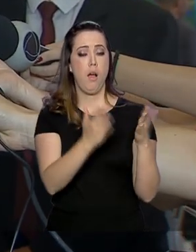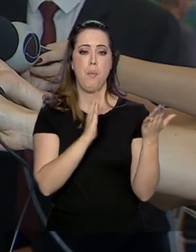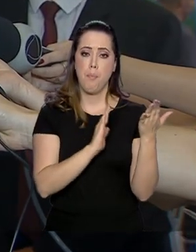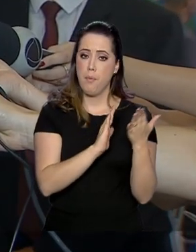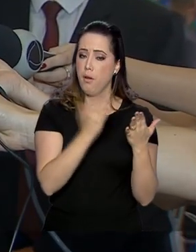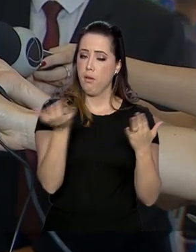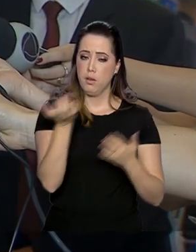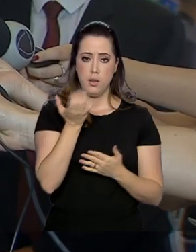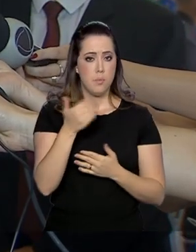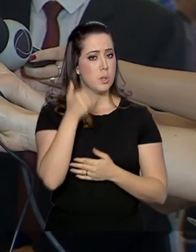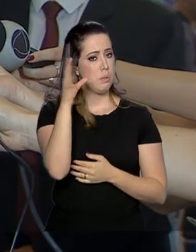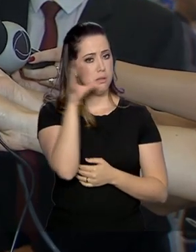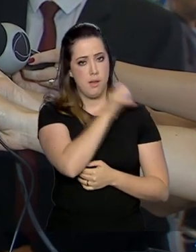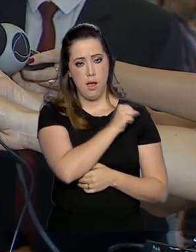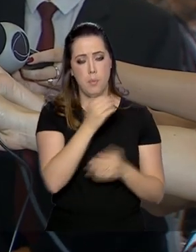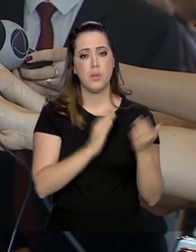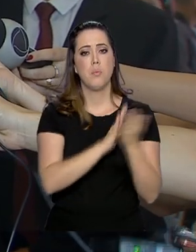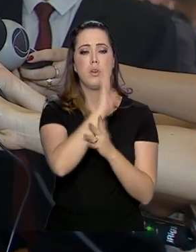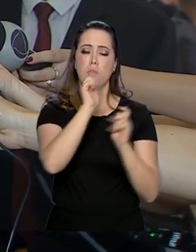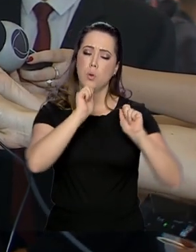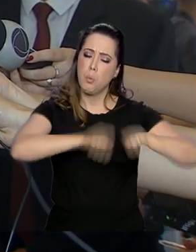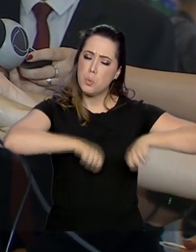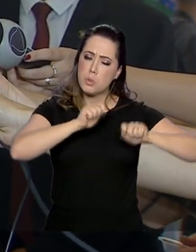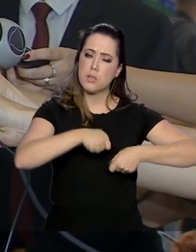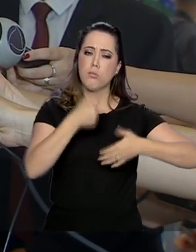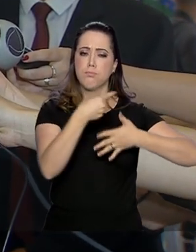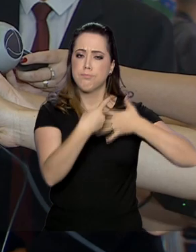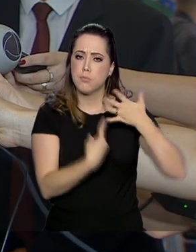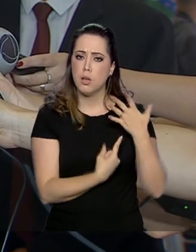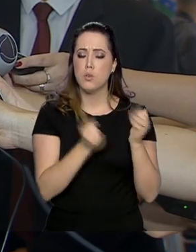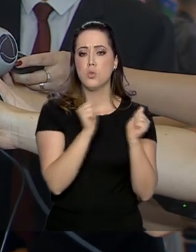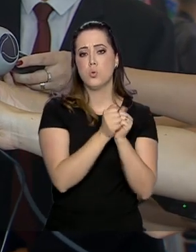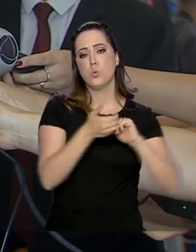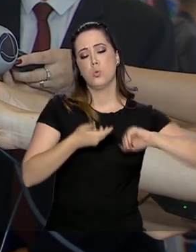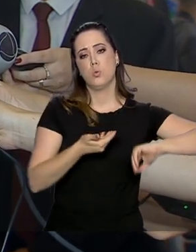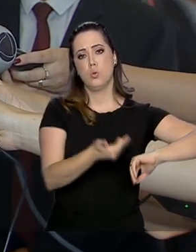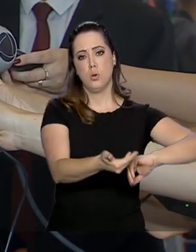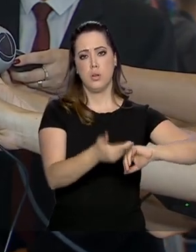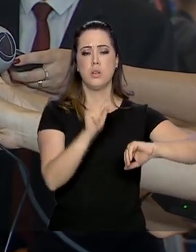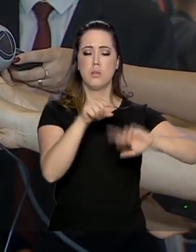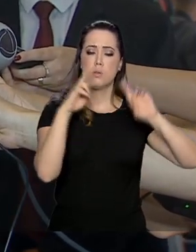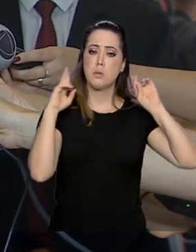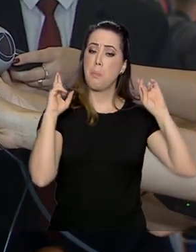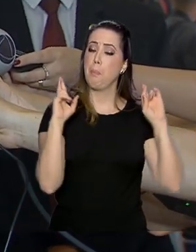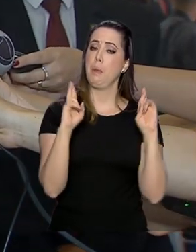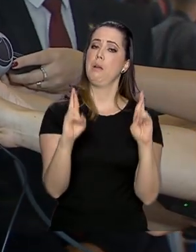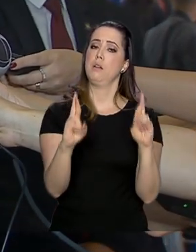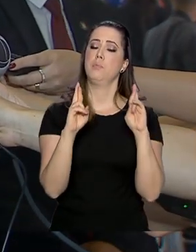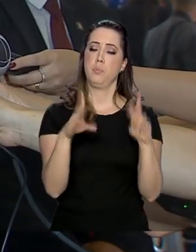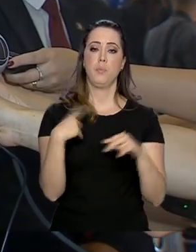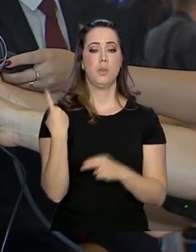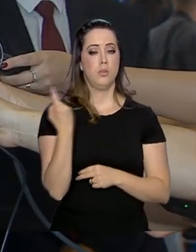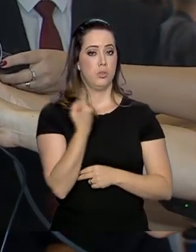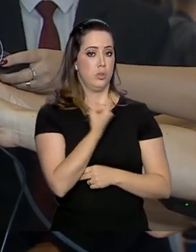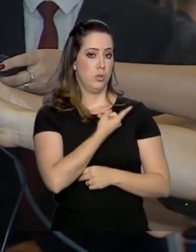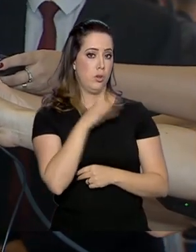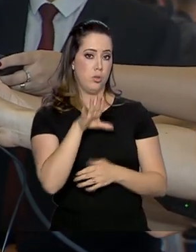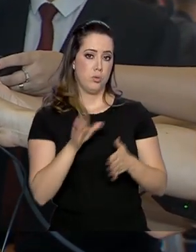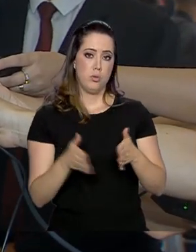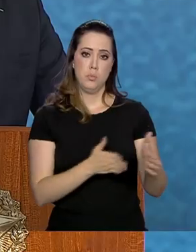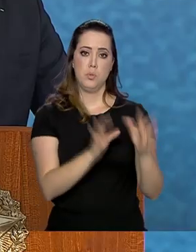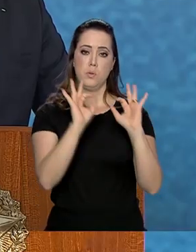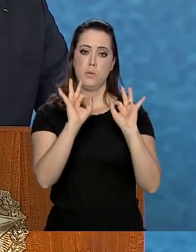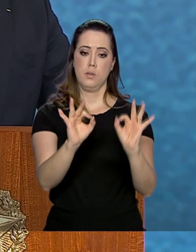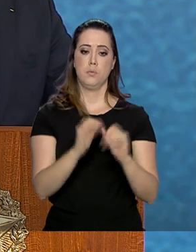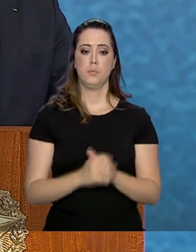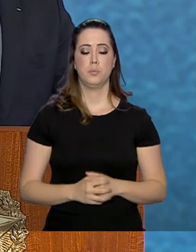no que for possível, junto ao Congresso, mantendo aí as esperanças de que nós estamos na direção certa.